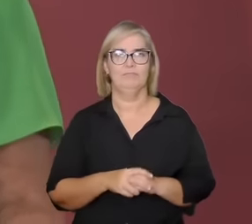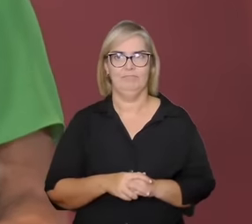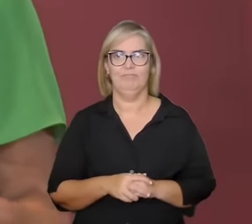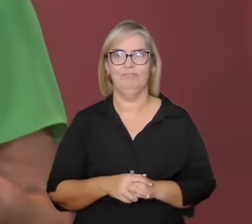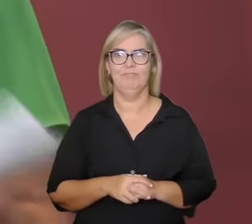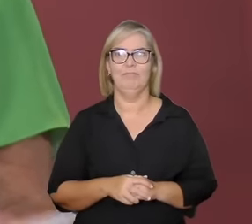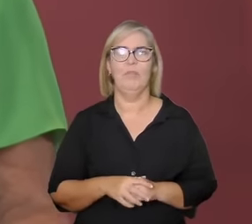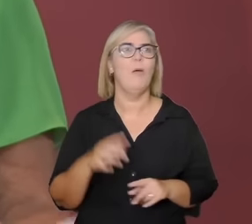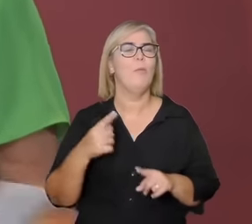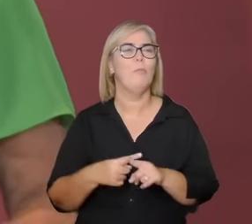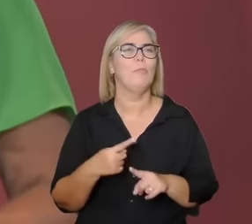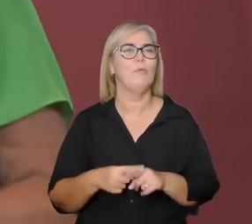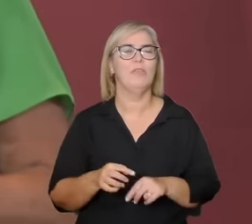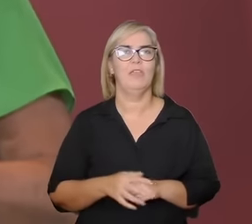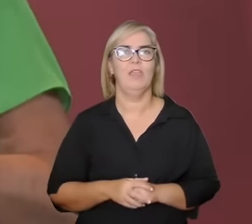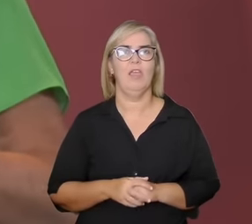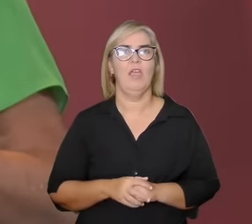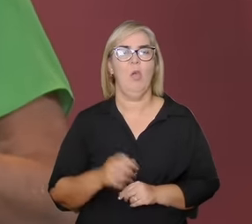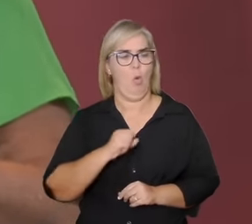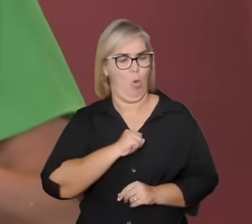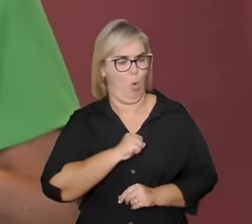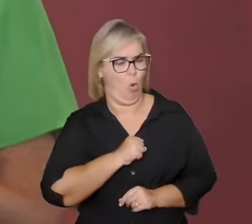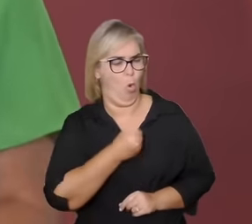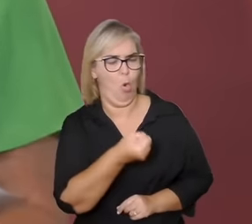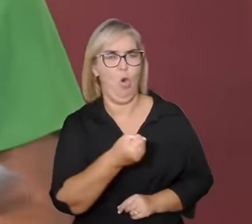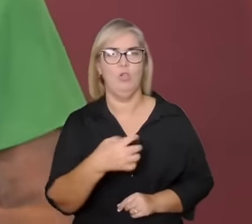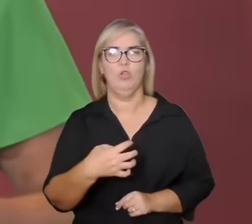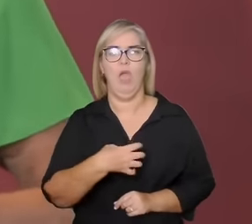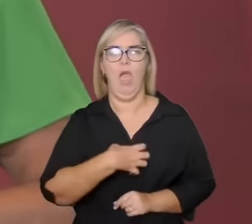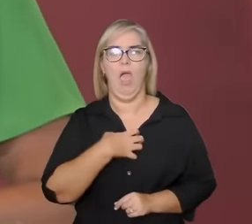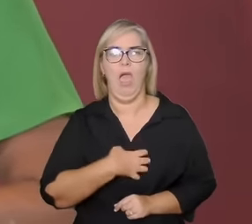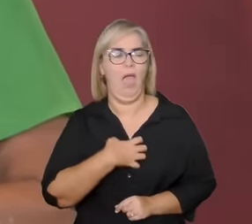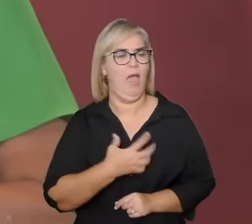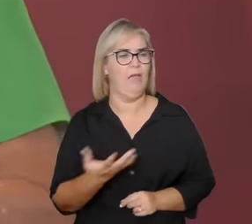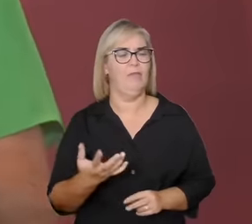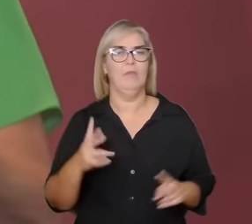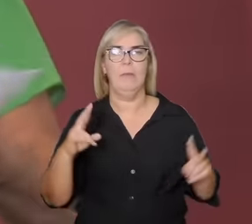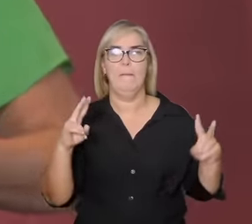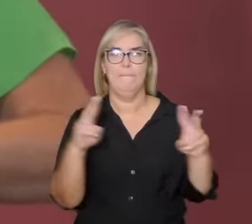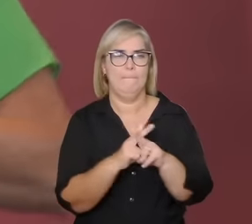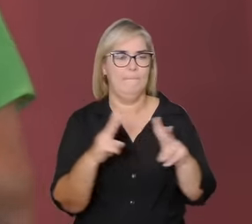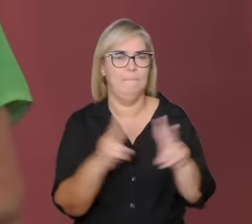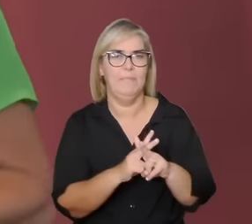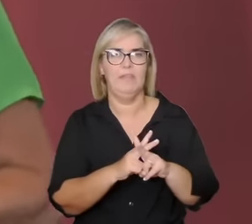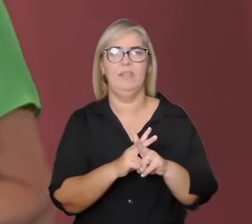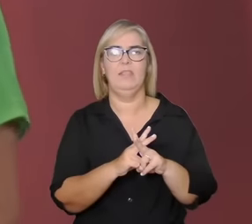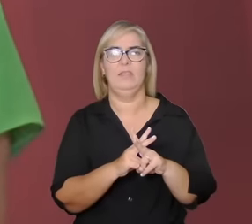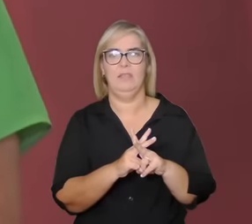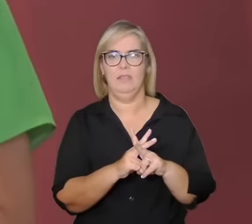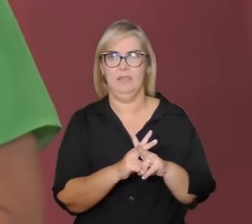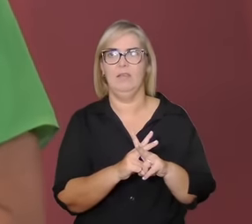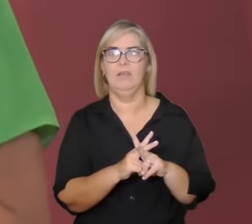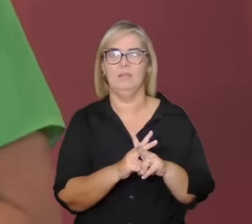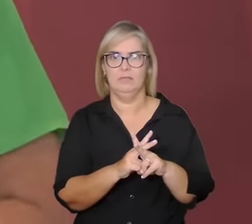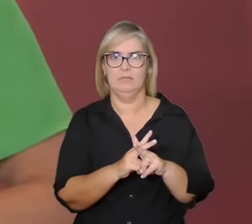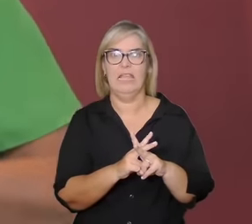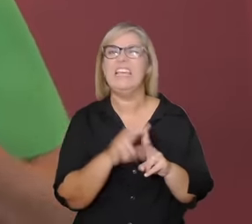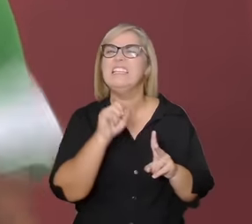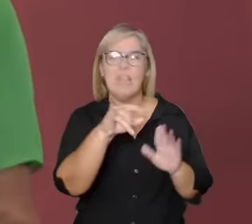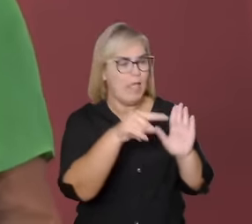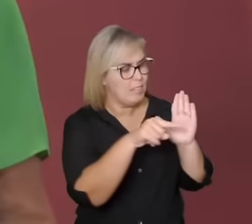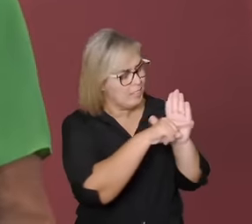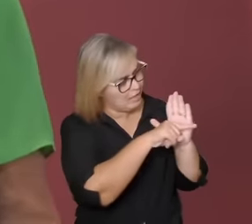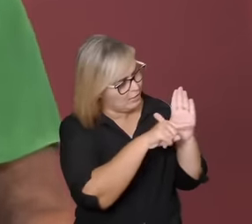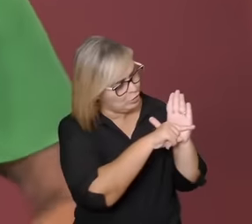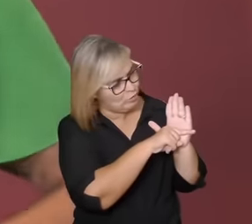raiva o ódio a briga contra qualquer coisa que seja de negativo ele